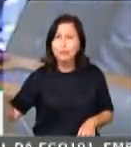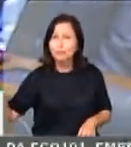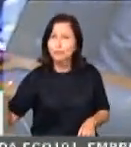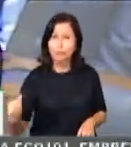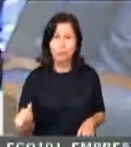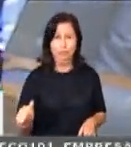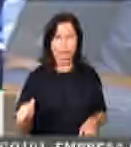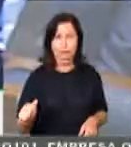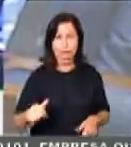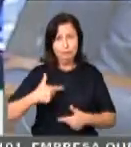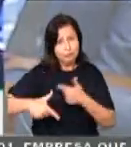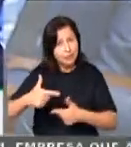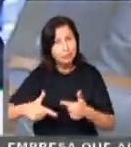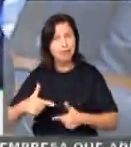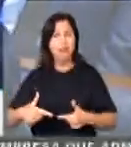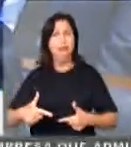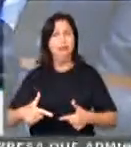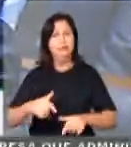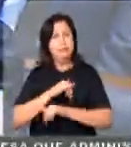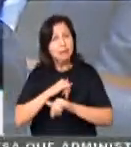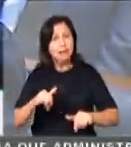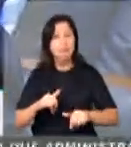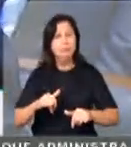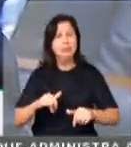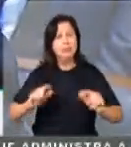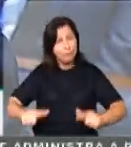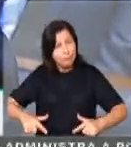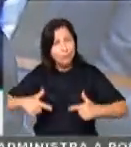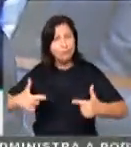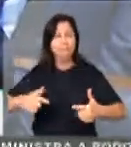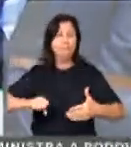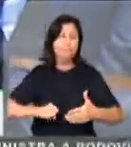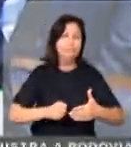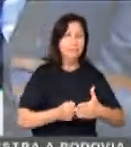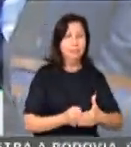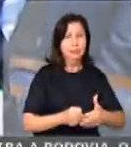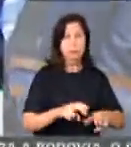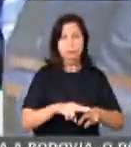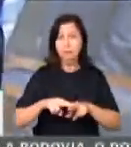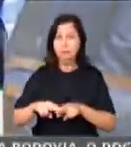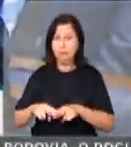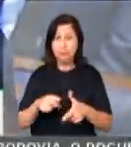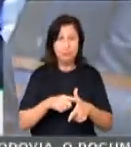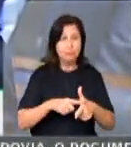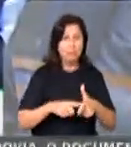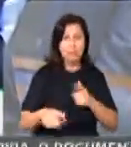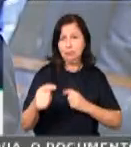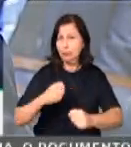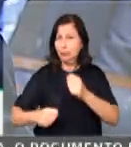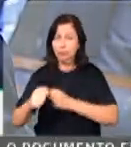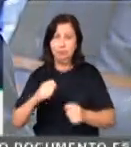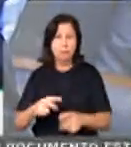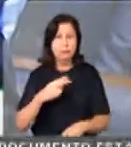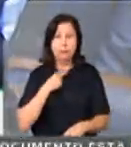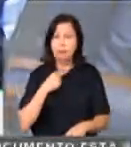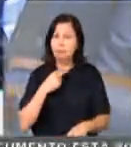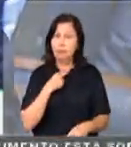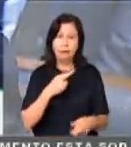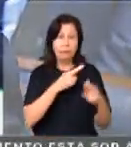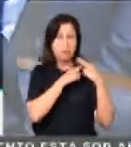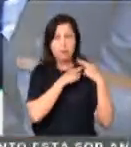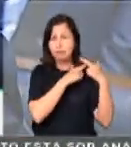nós vamos continuar resistindo, porque a crise econômica, ela não pode ser jogada nas costas dos servidores,